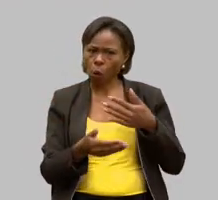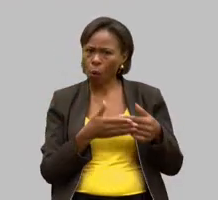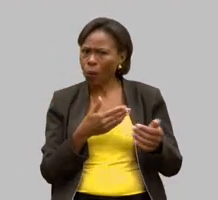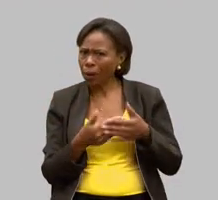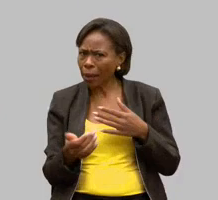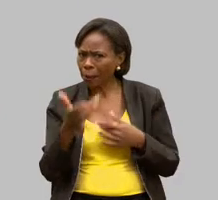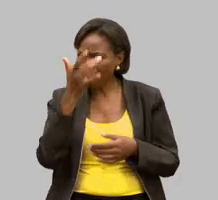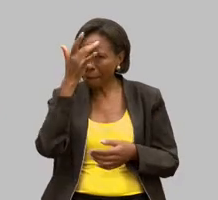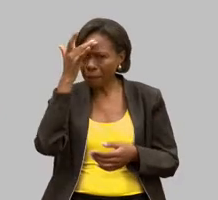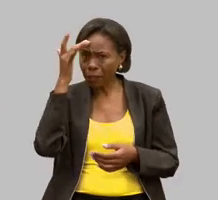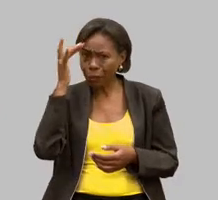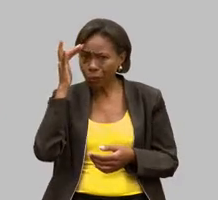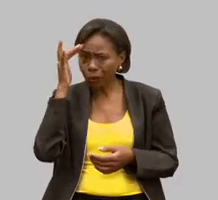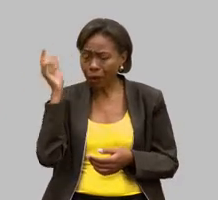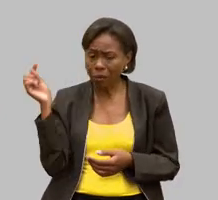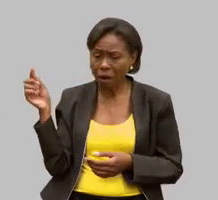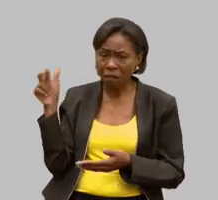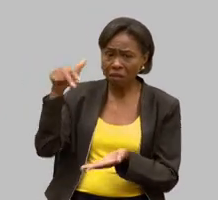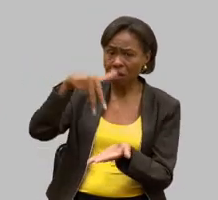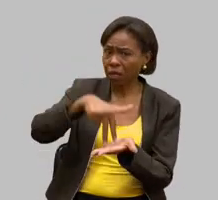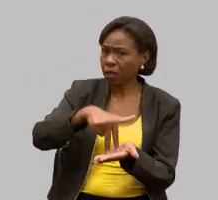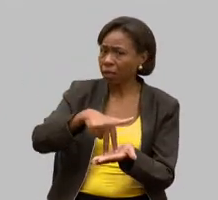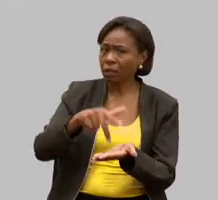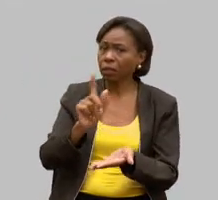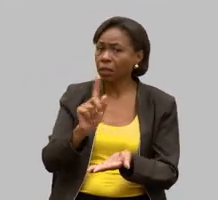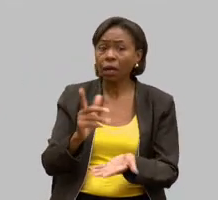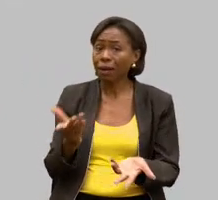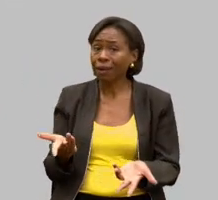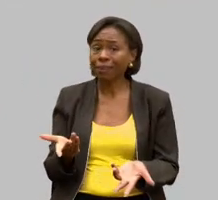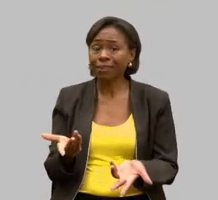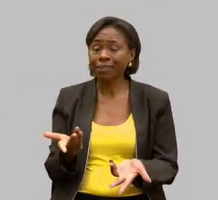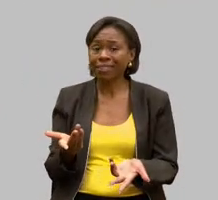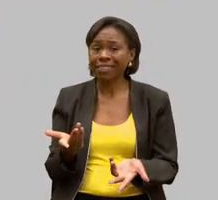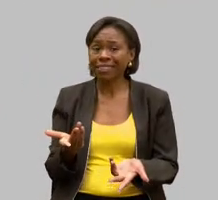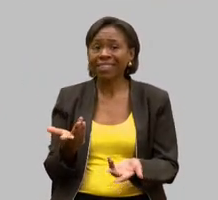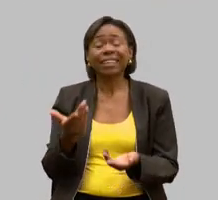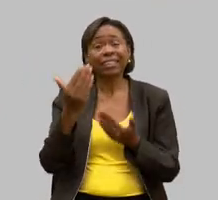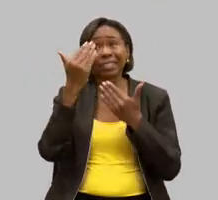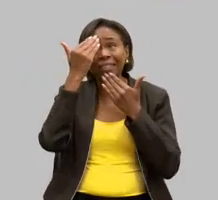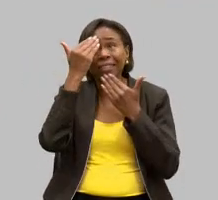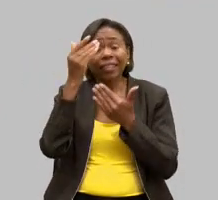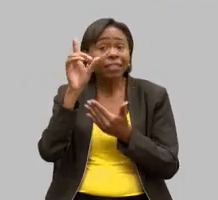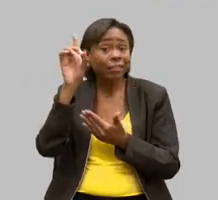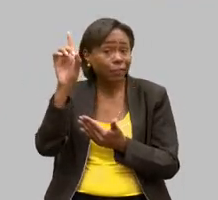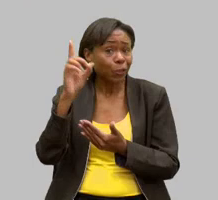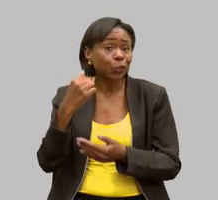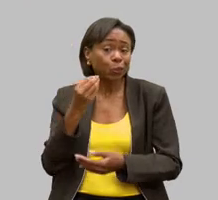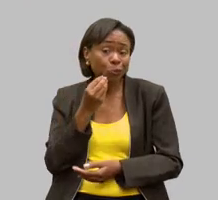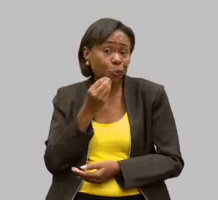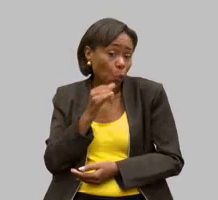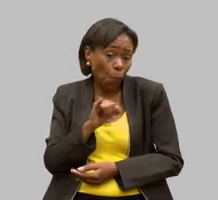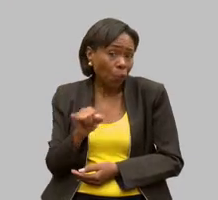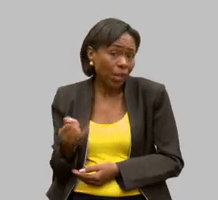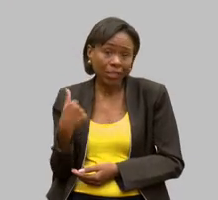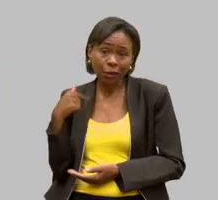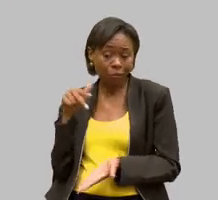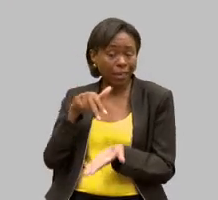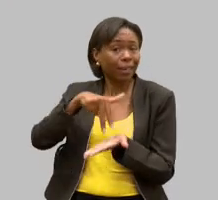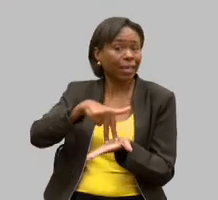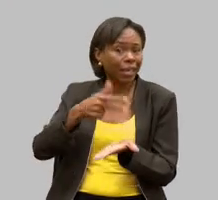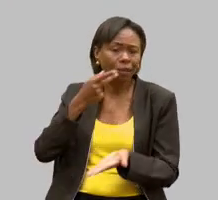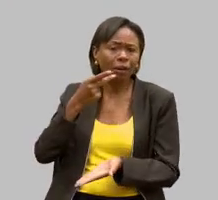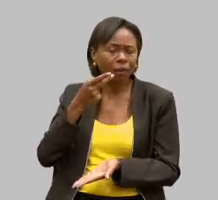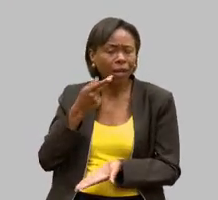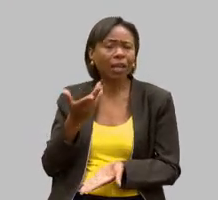não é para qualquer um graças a Deus que temos a oportunidade de estar aqui e poder falar eu agradeço ao